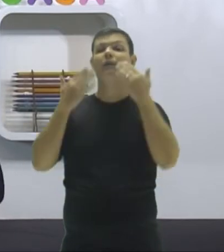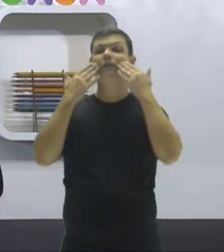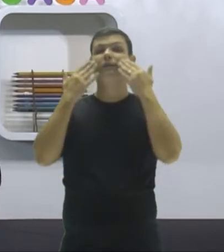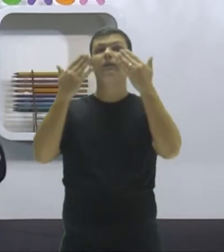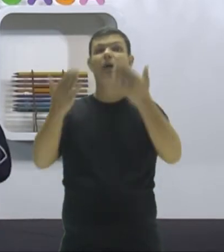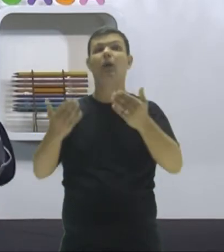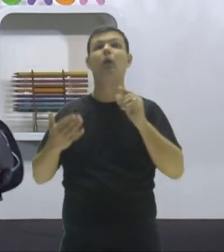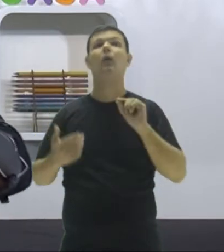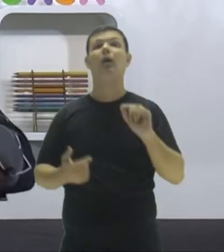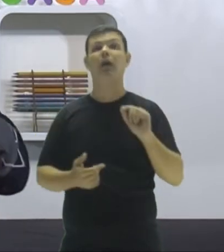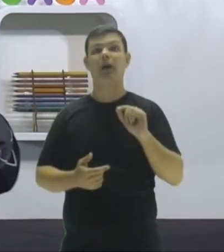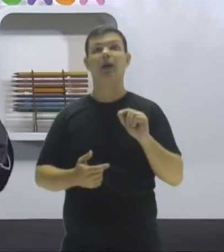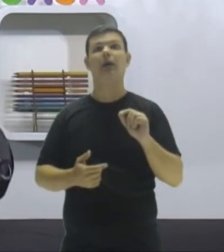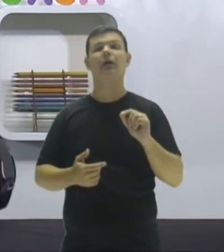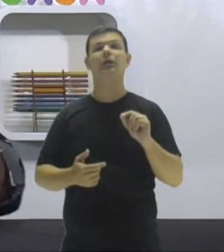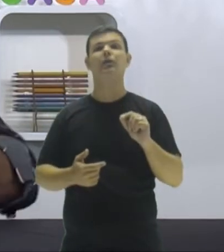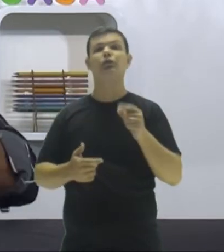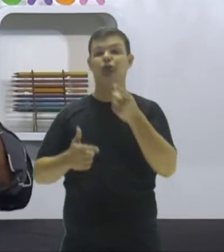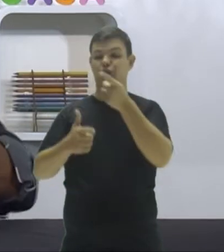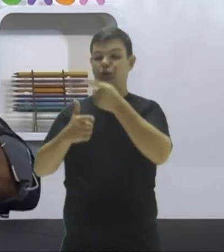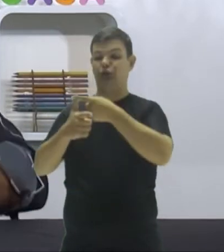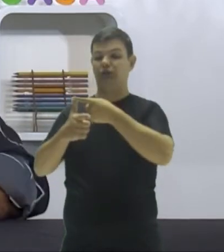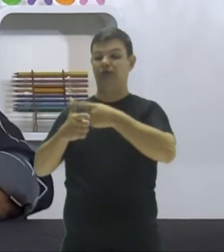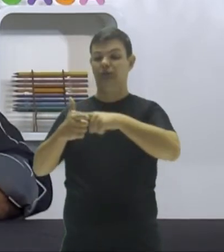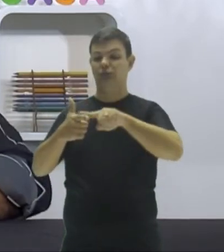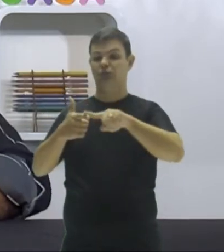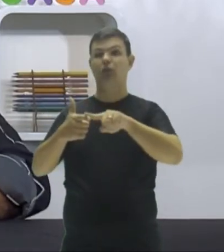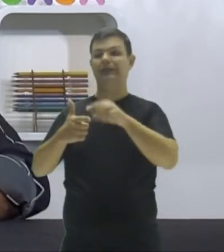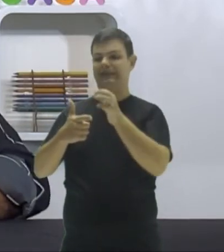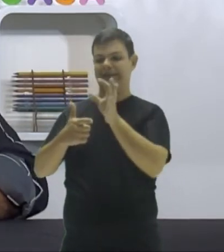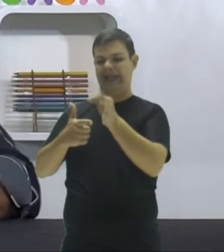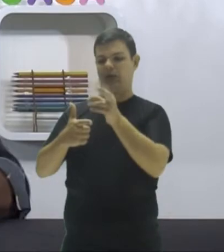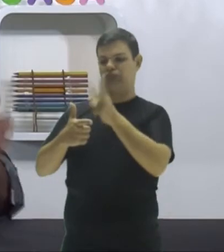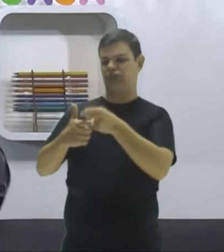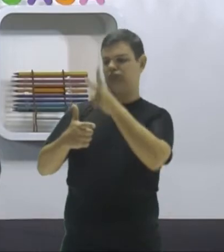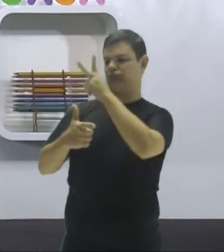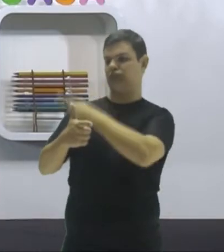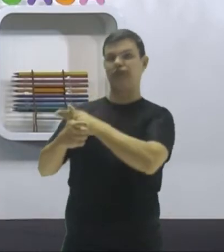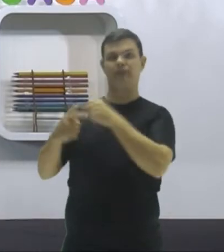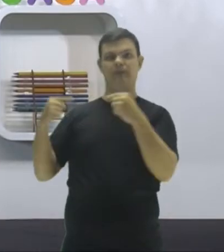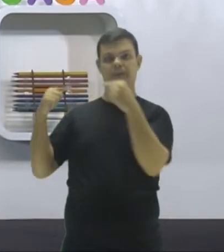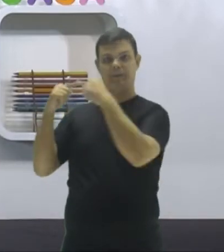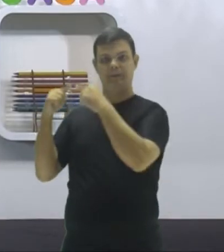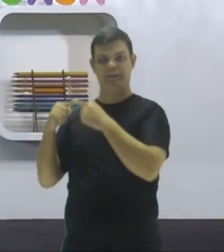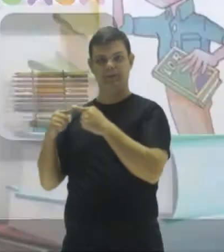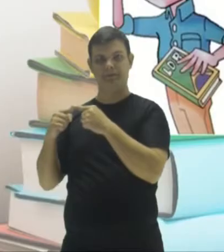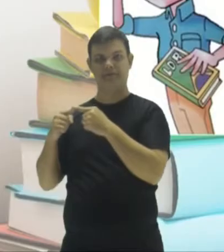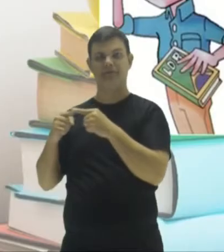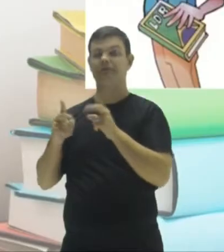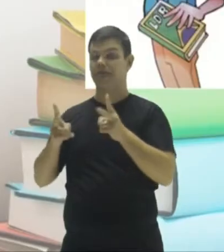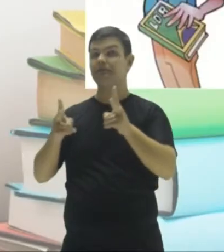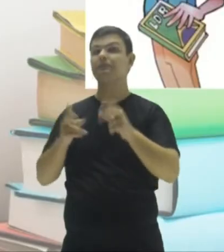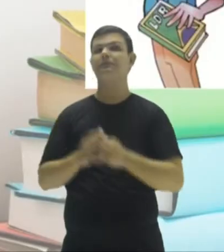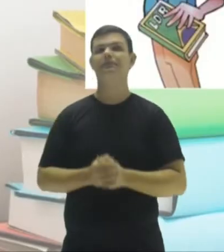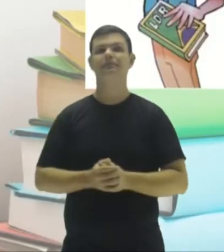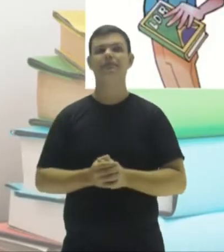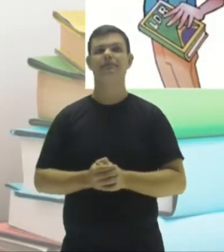quê? Estamos diante do divisor desse número. Tá ok? Vamos lá, vamos continuar um pouquinho aí. Olha aí.